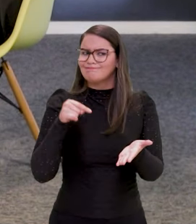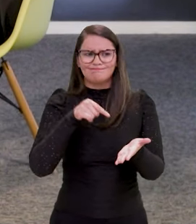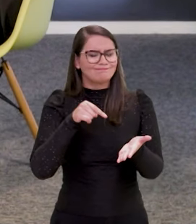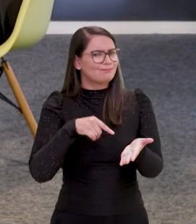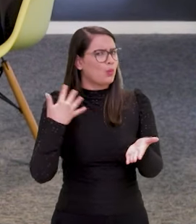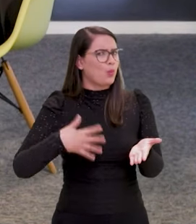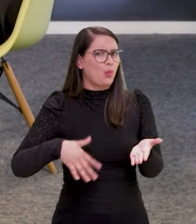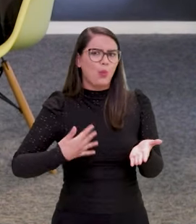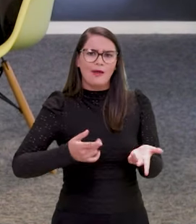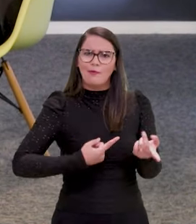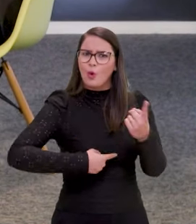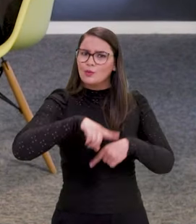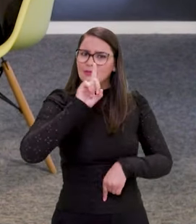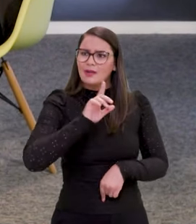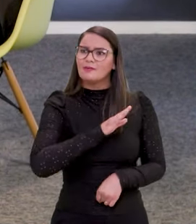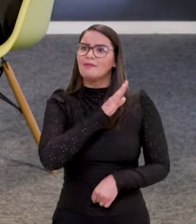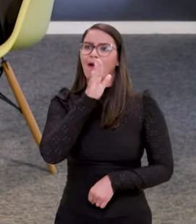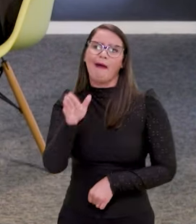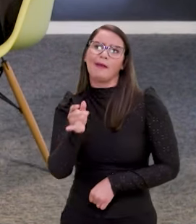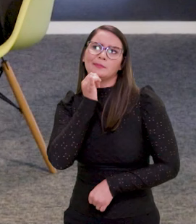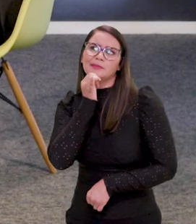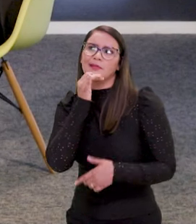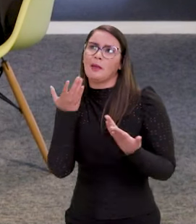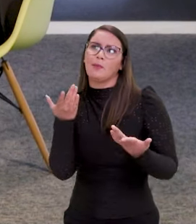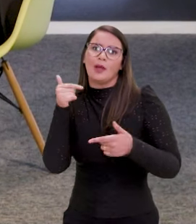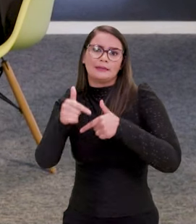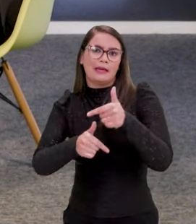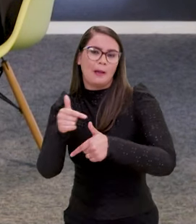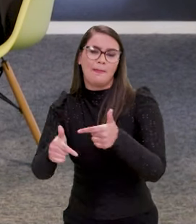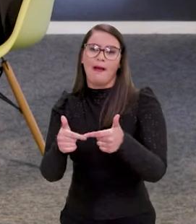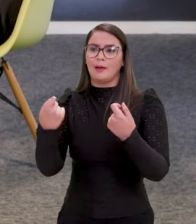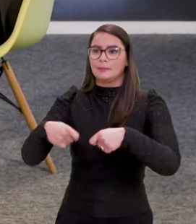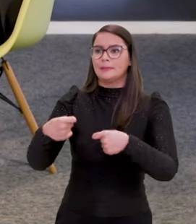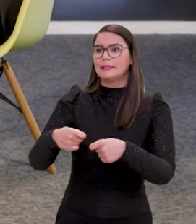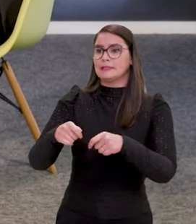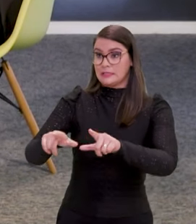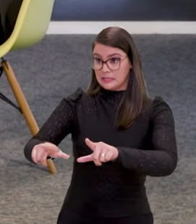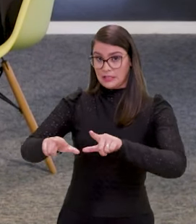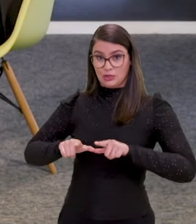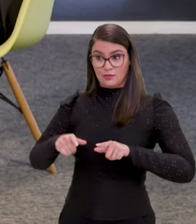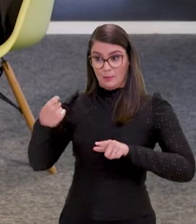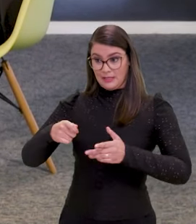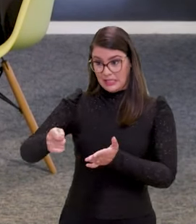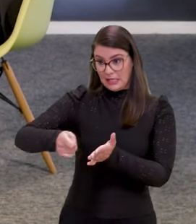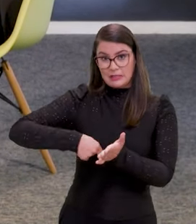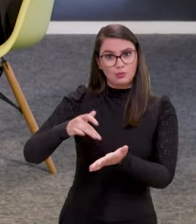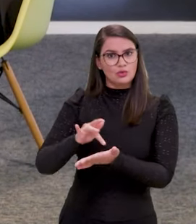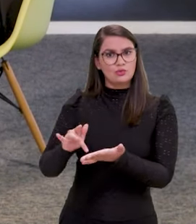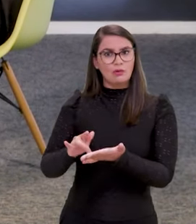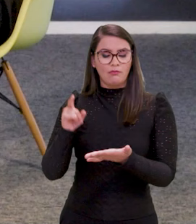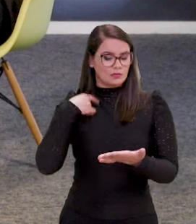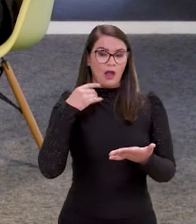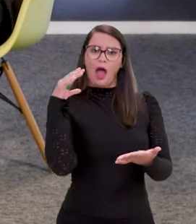evolução, né? Vamos combinar. Você vai ali, faz um trabalho, você necessita de alguma certificação que necessite da sua assinatura